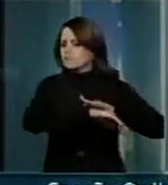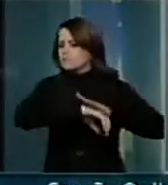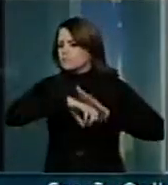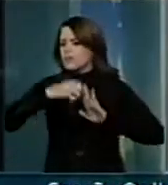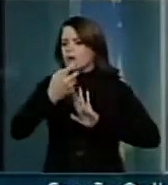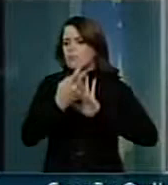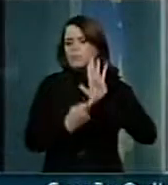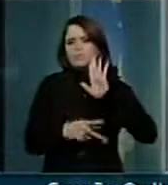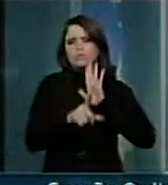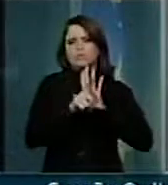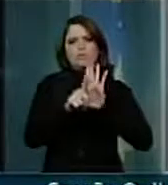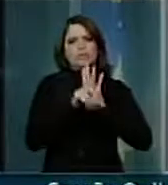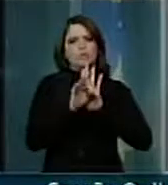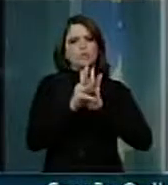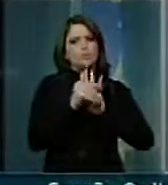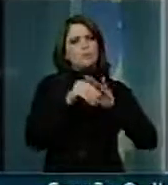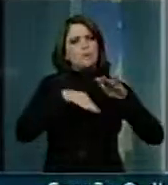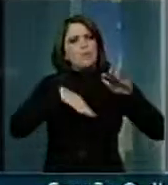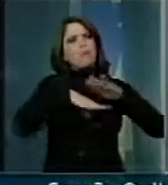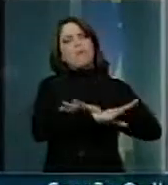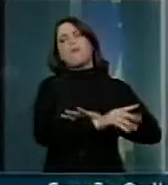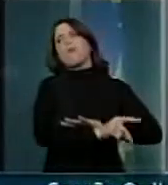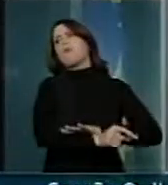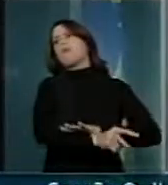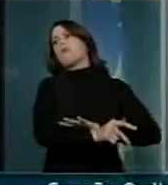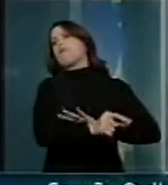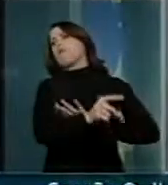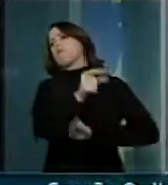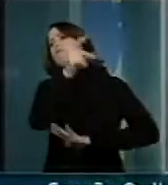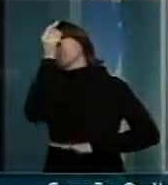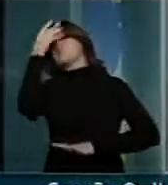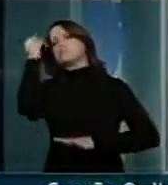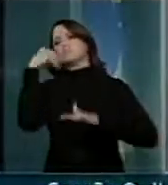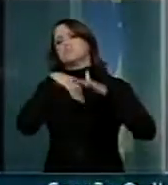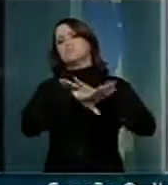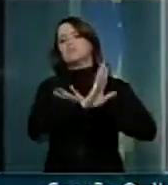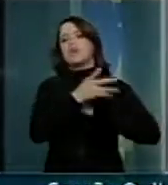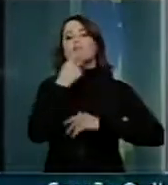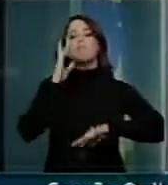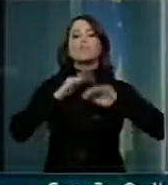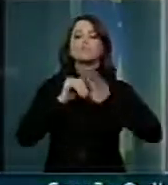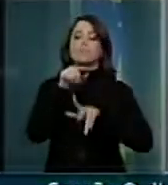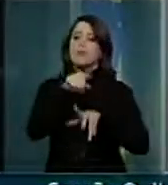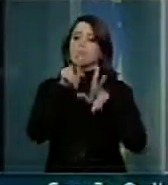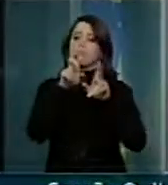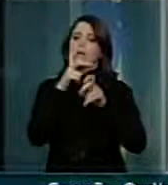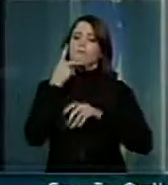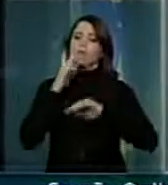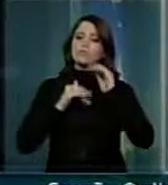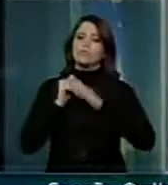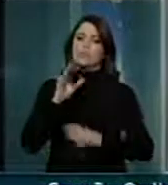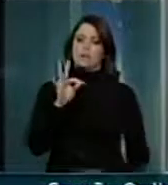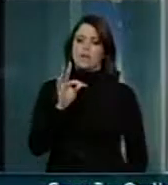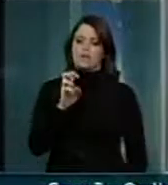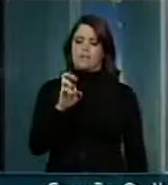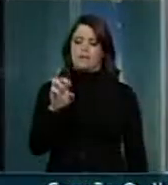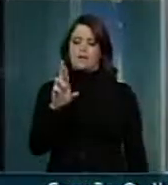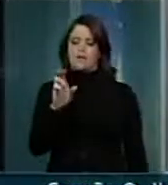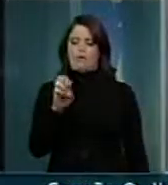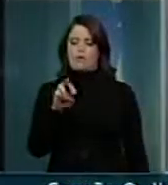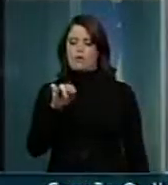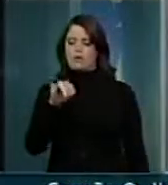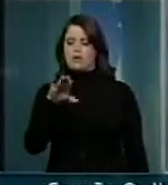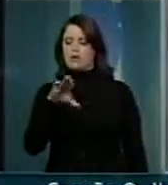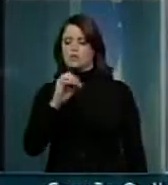projetos de lei que estão engavetados já, que versam sobre esse tema do terrorismo e que